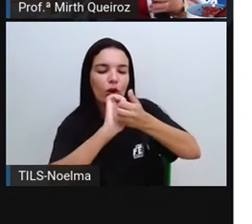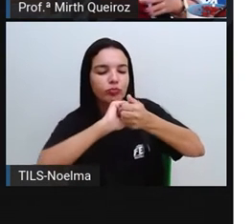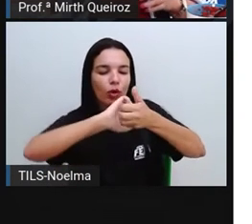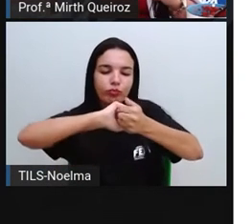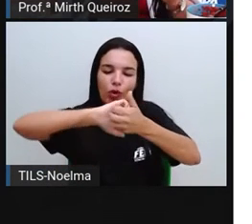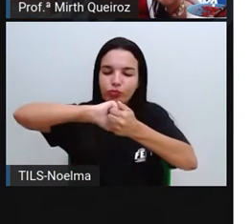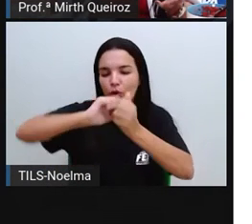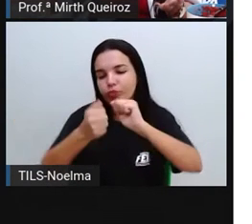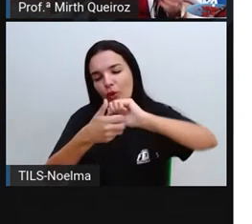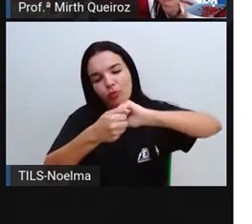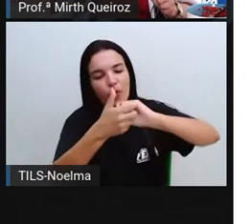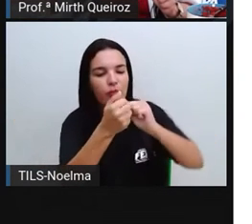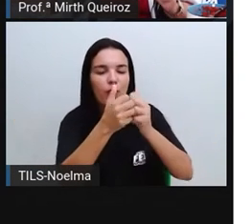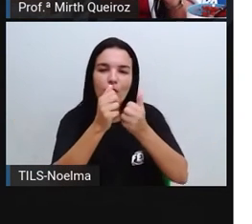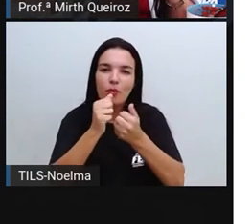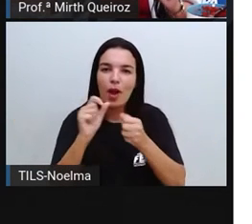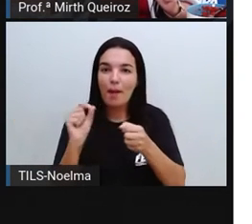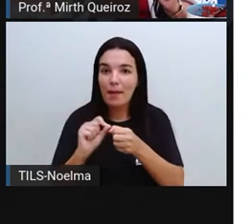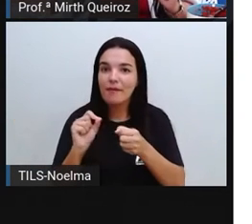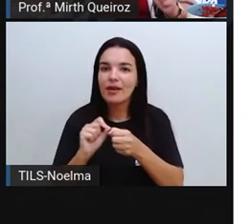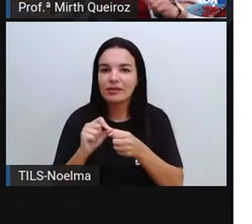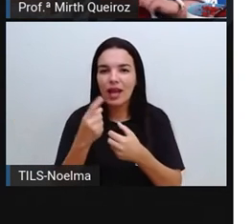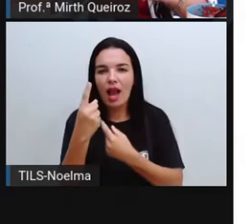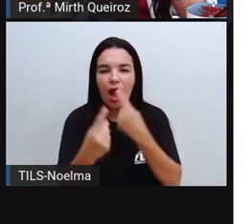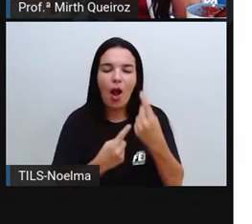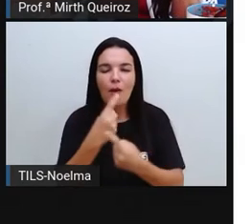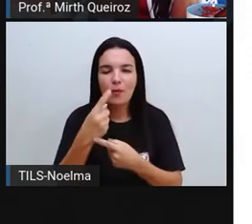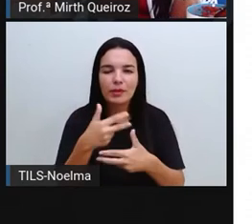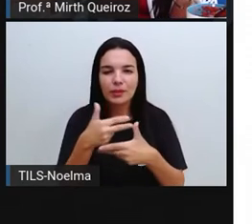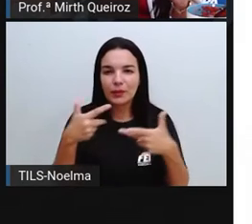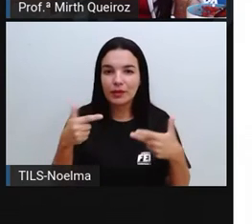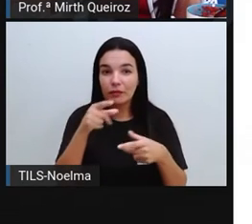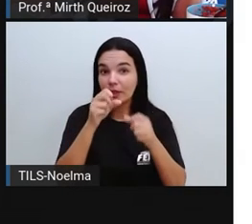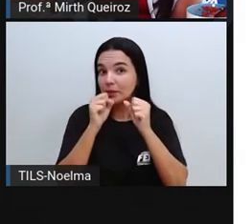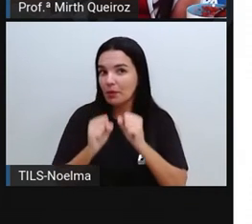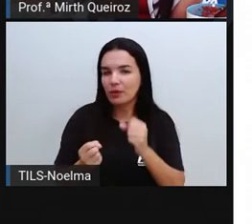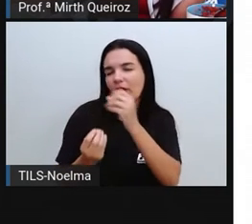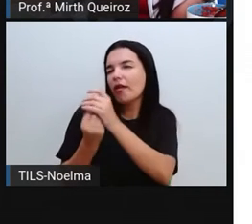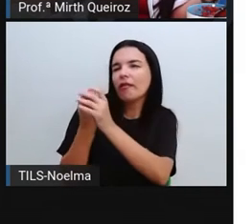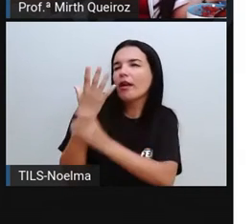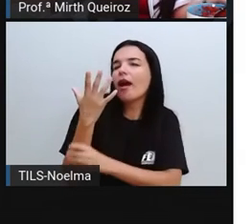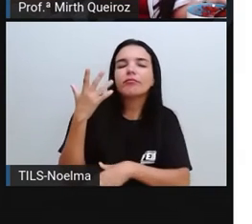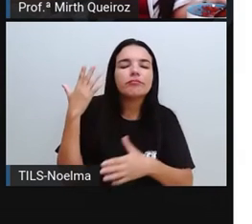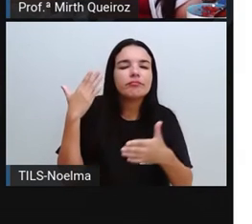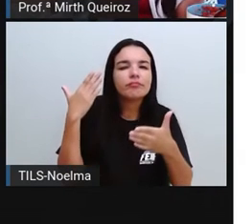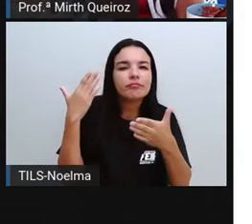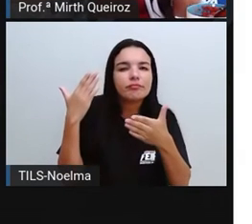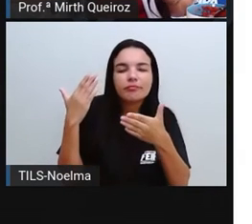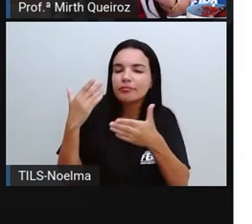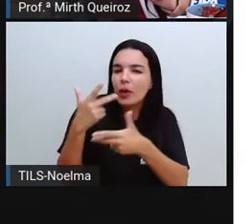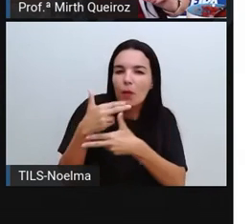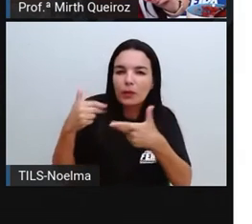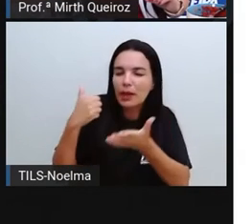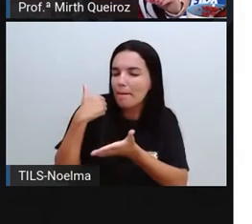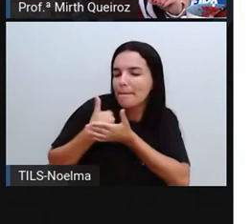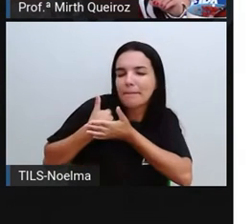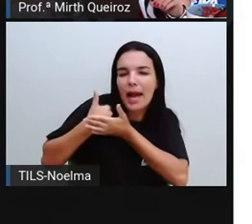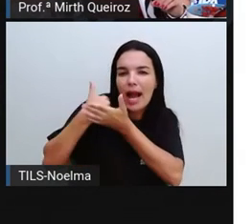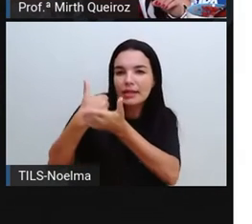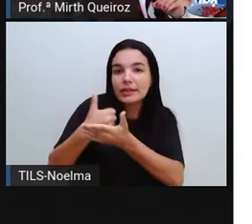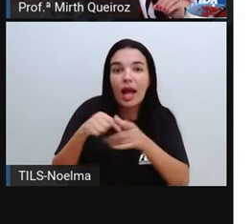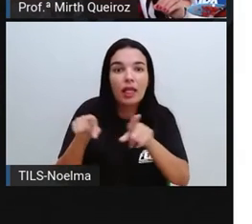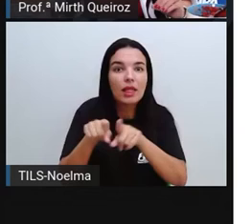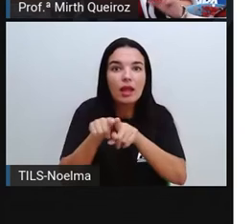gente pode estar utilizando Para poder fazer alguns objetos Vocês podem criar Desde um objeto básico Até fazer uma